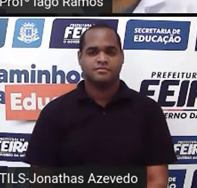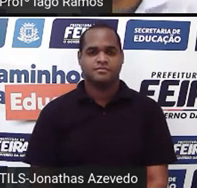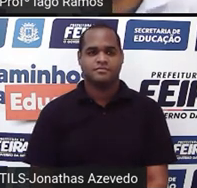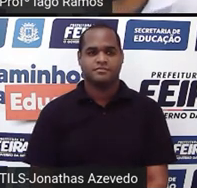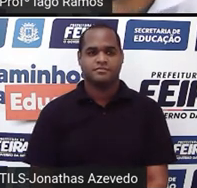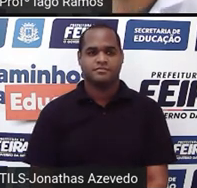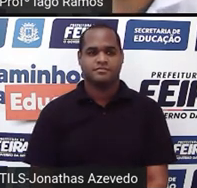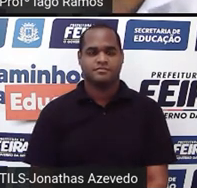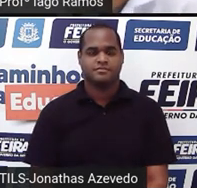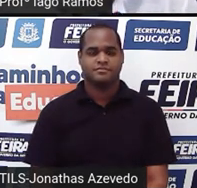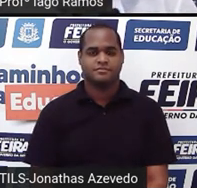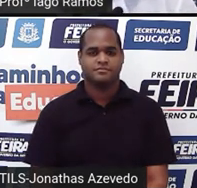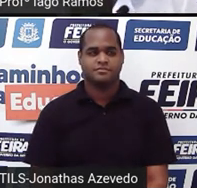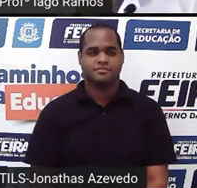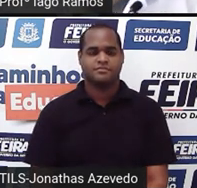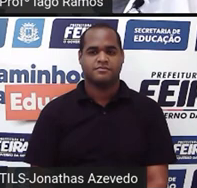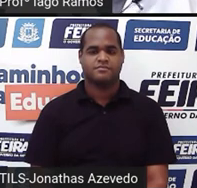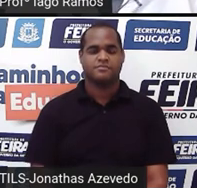Tá?